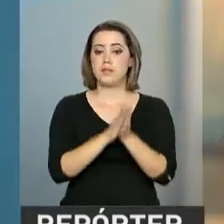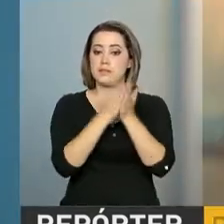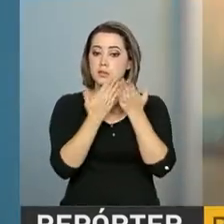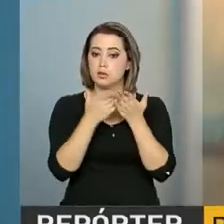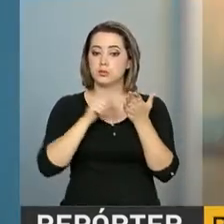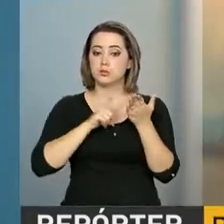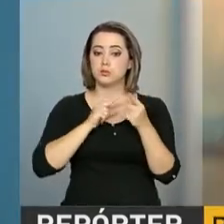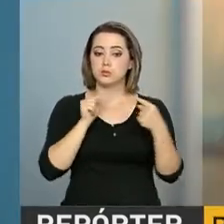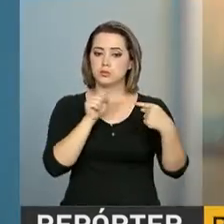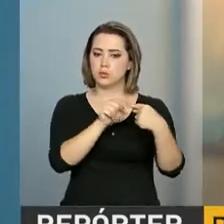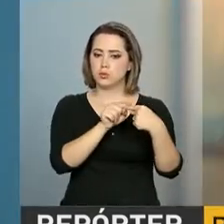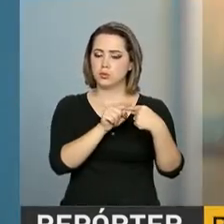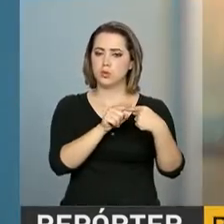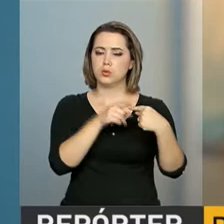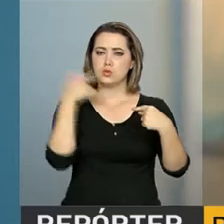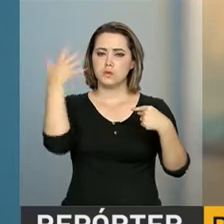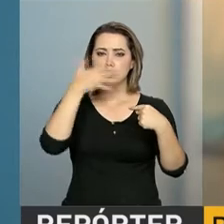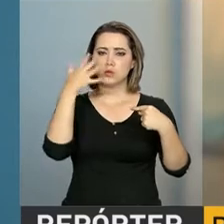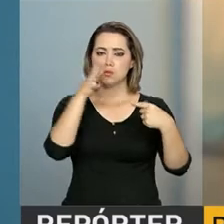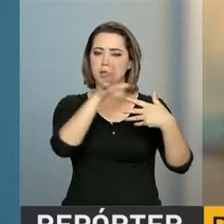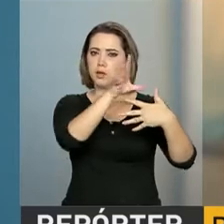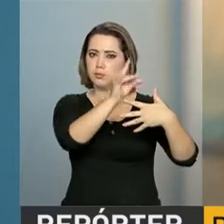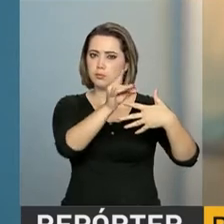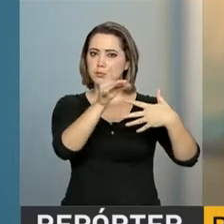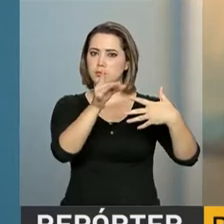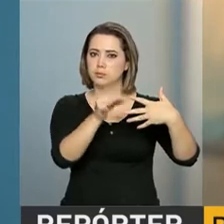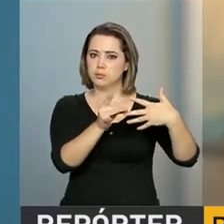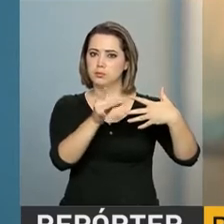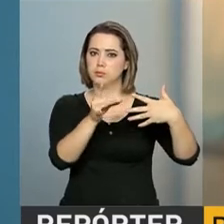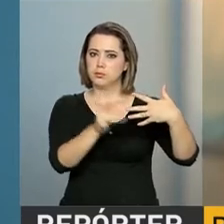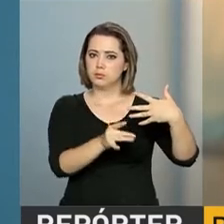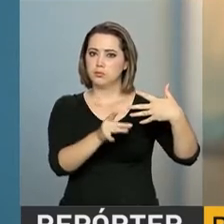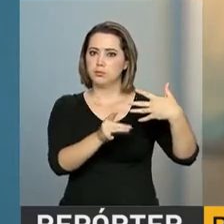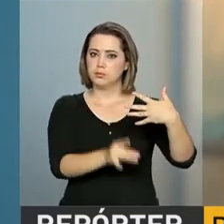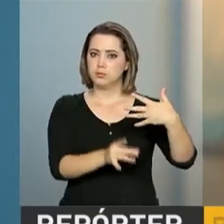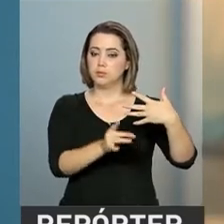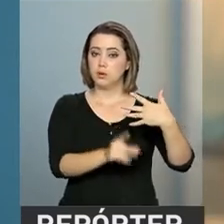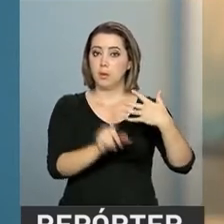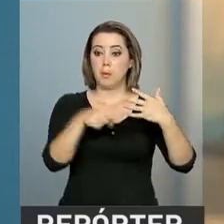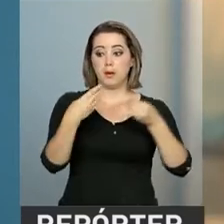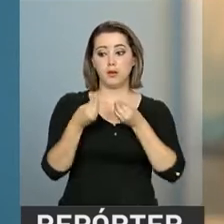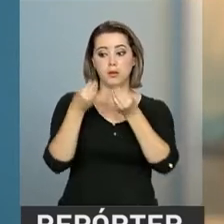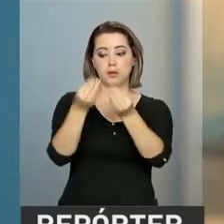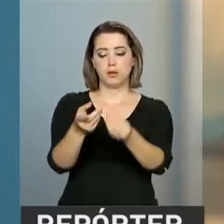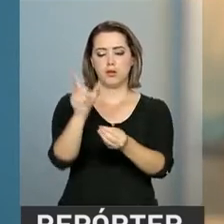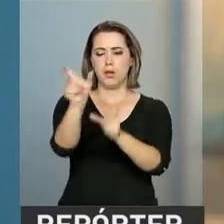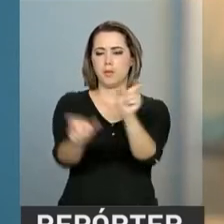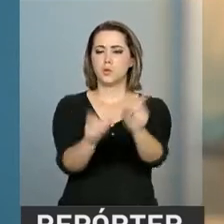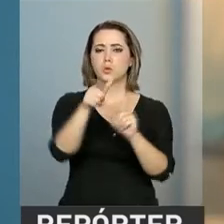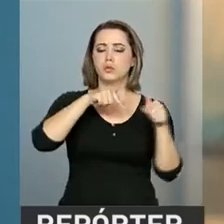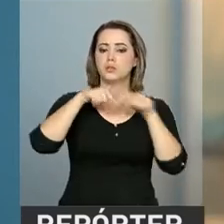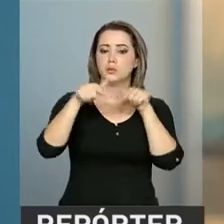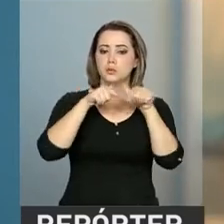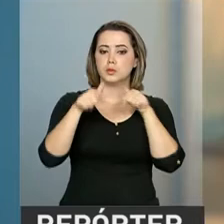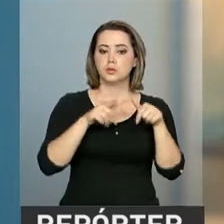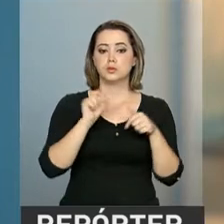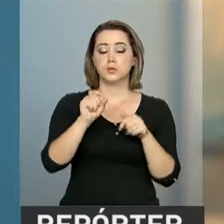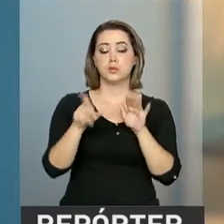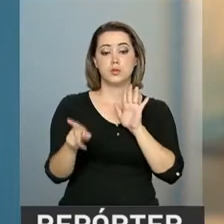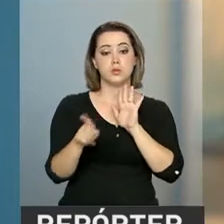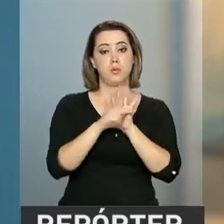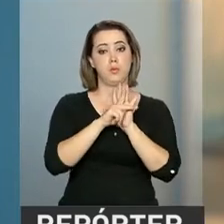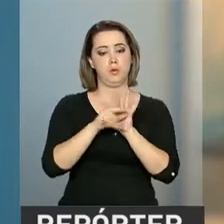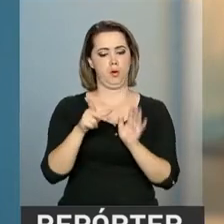explicar ponto a ponto da proposta para assegurar ao trabalhador que os seus